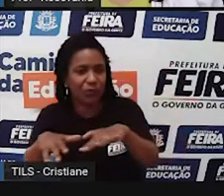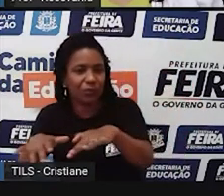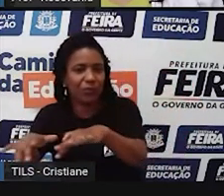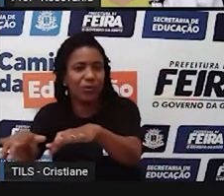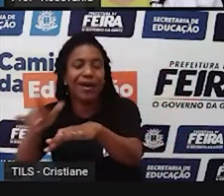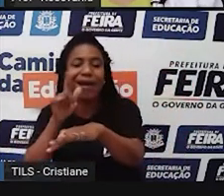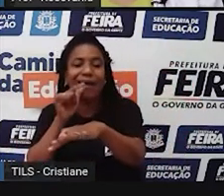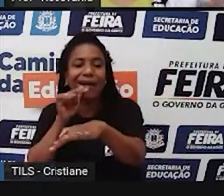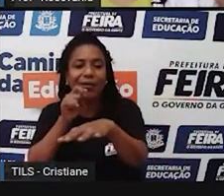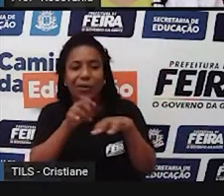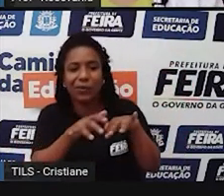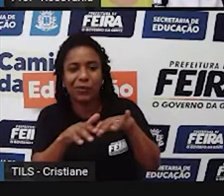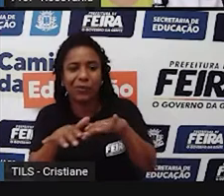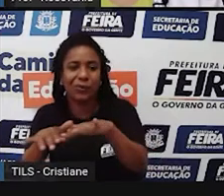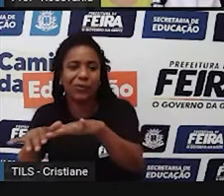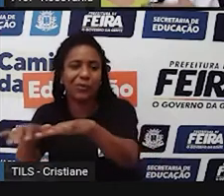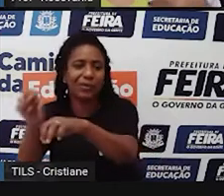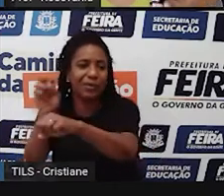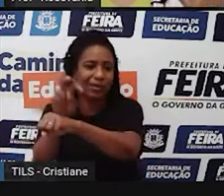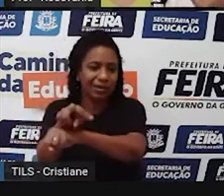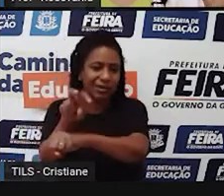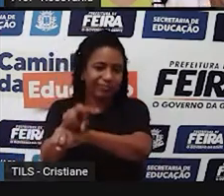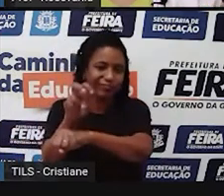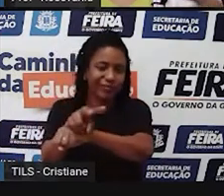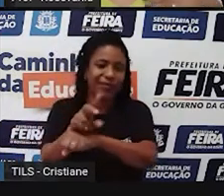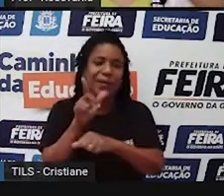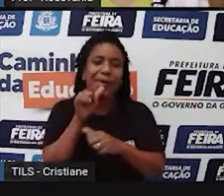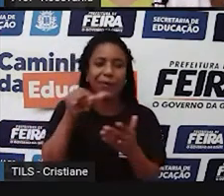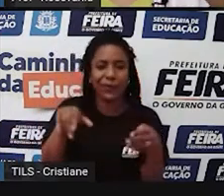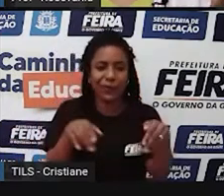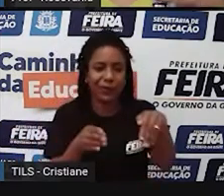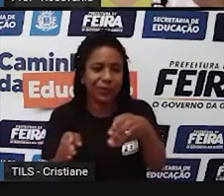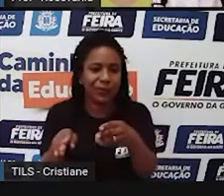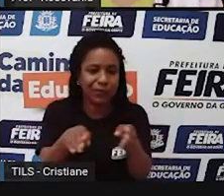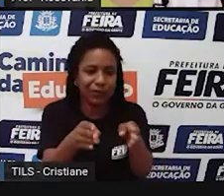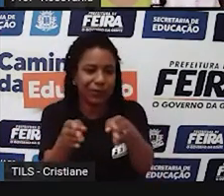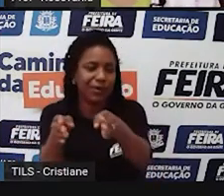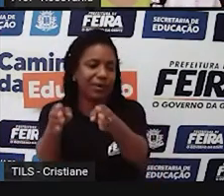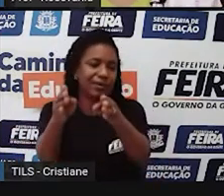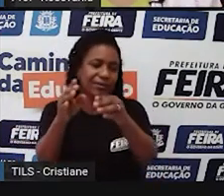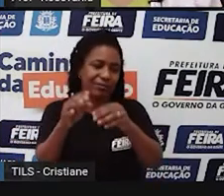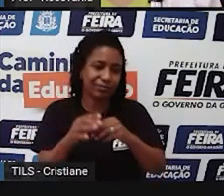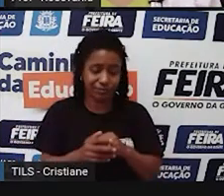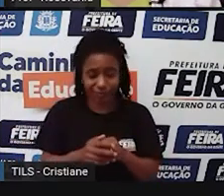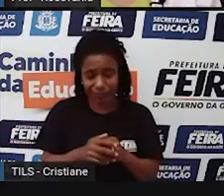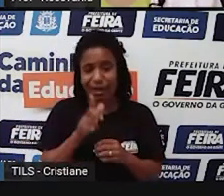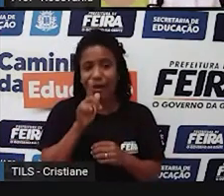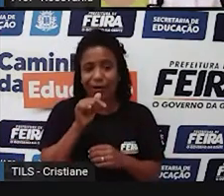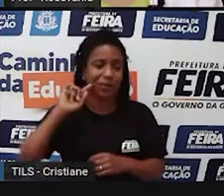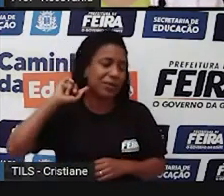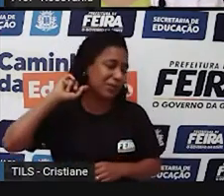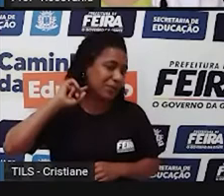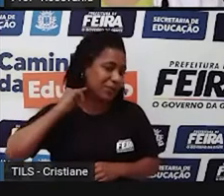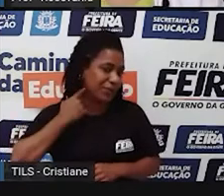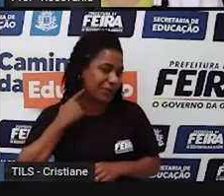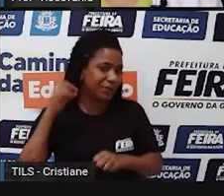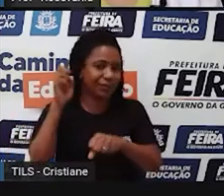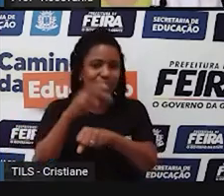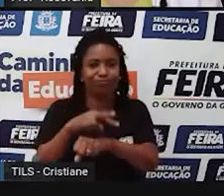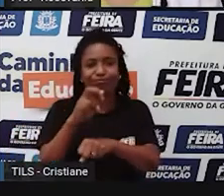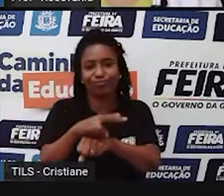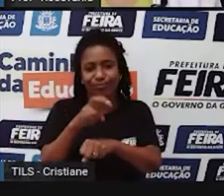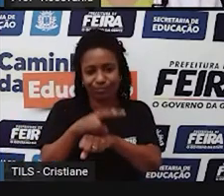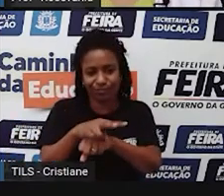Elas vão percolar e vão para os rios, para as aguadas, os açudes mais próximos que tem aí, né? Então, vai